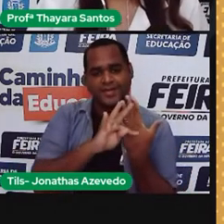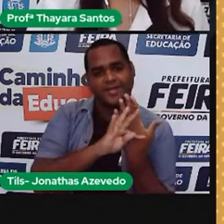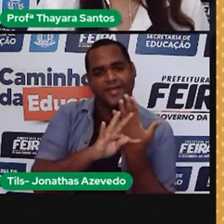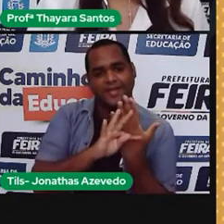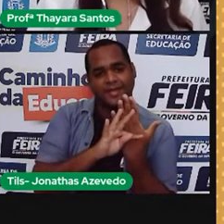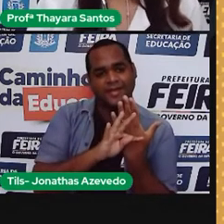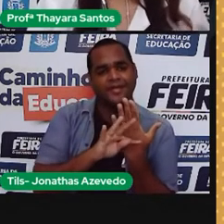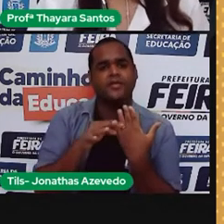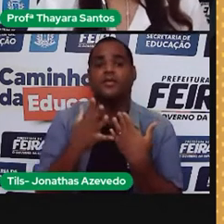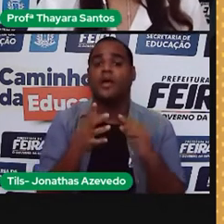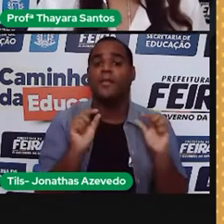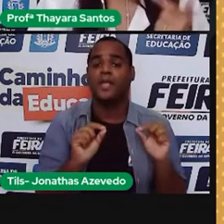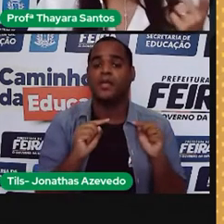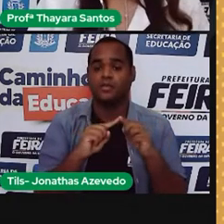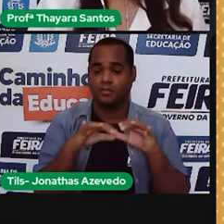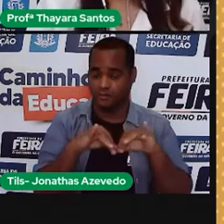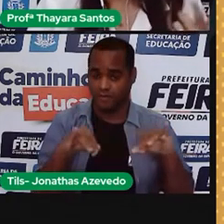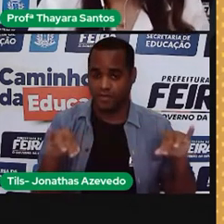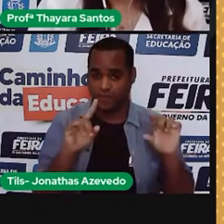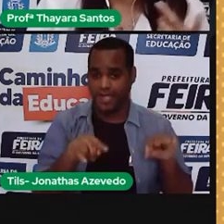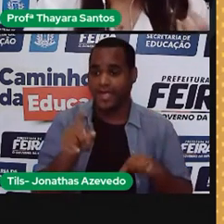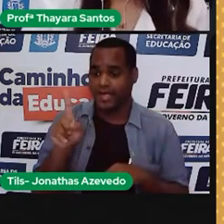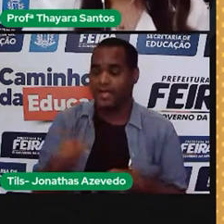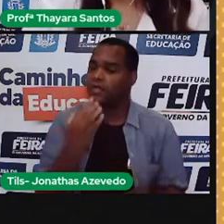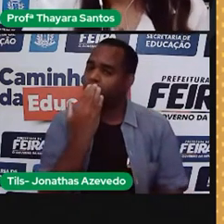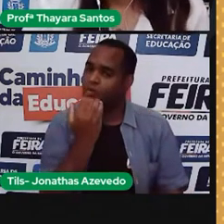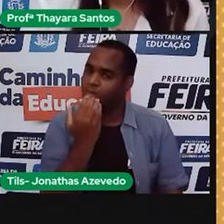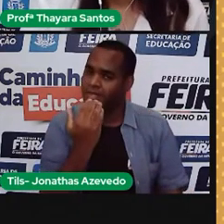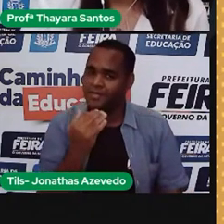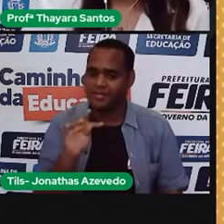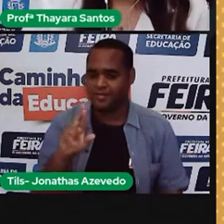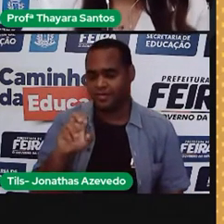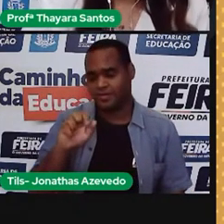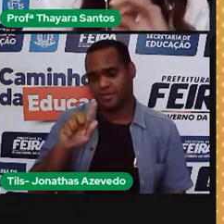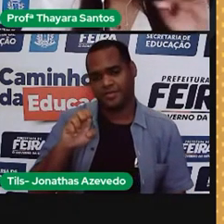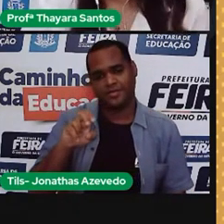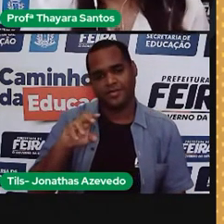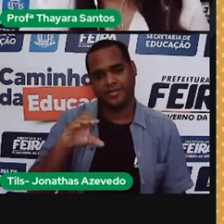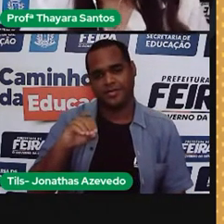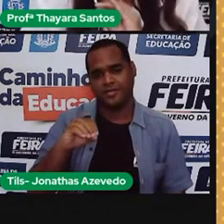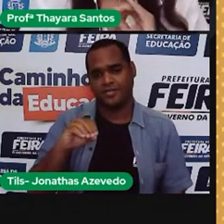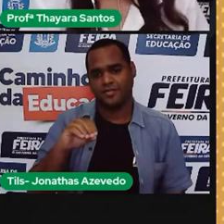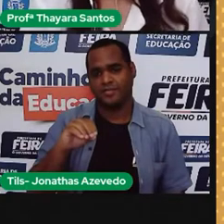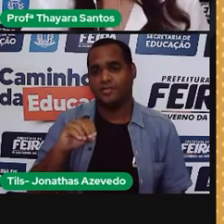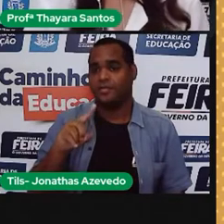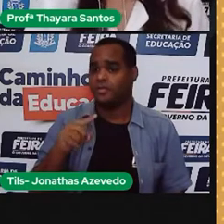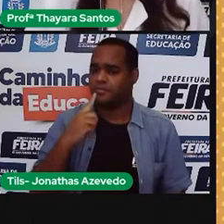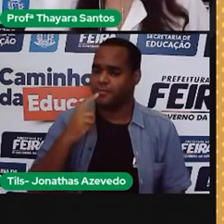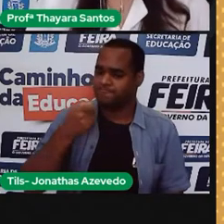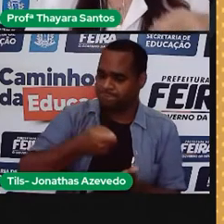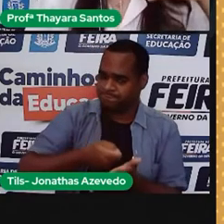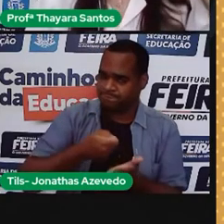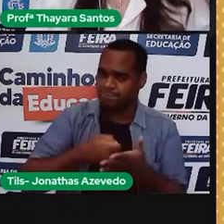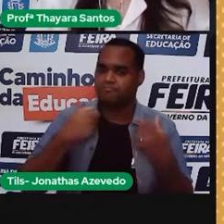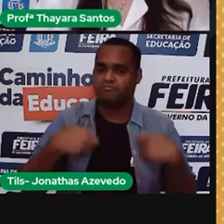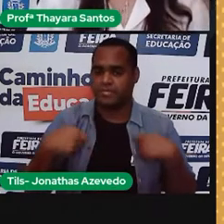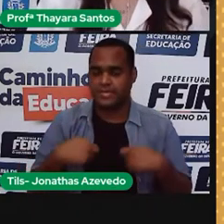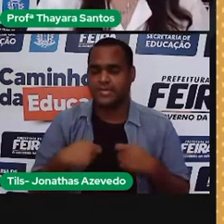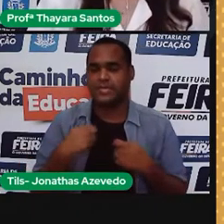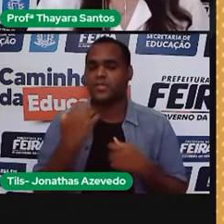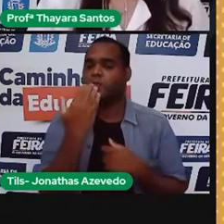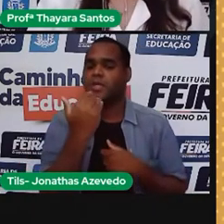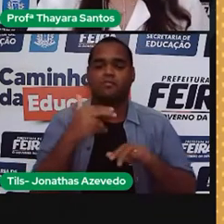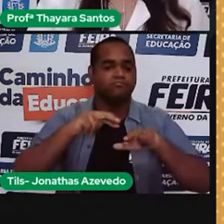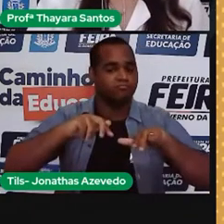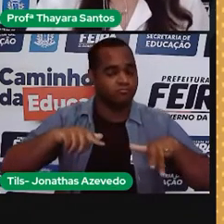no meio. Isso daí está avisando que aquele alimento é transgênico. É um aviso que é obrigatório ter em todos os alimentos. E por que